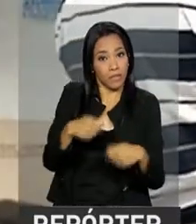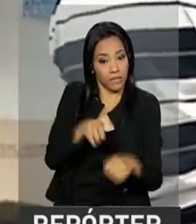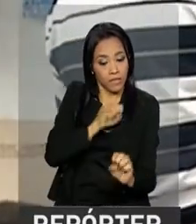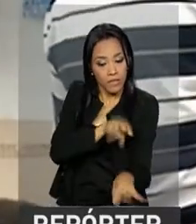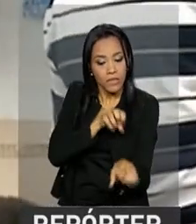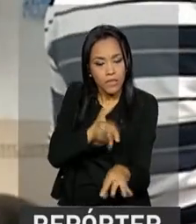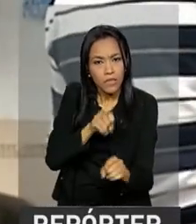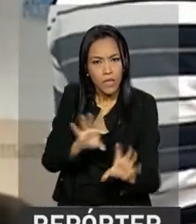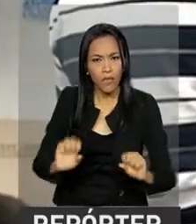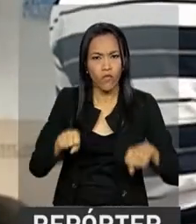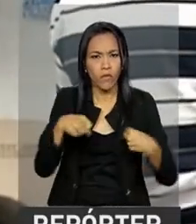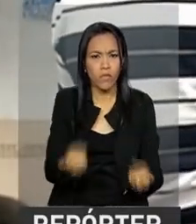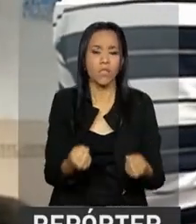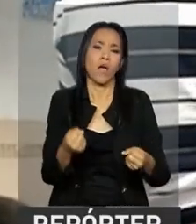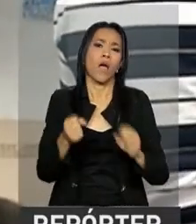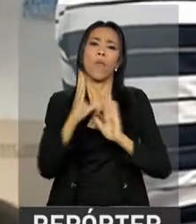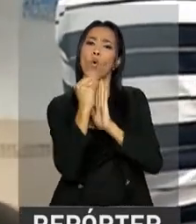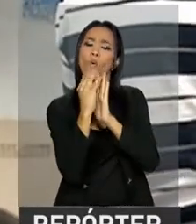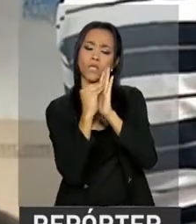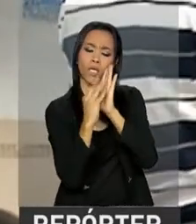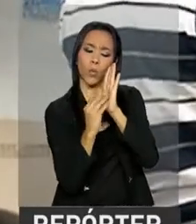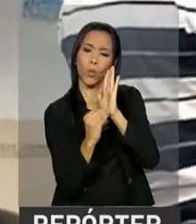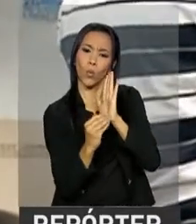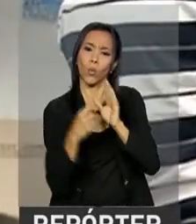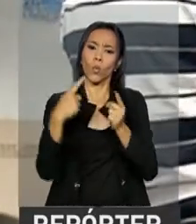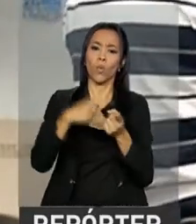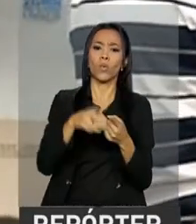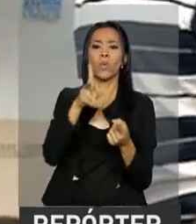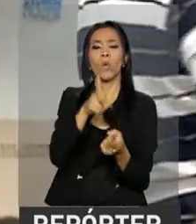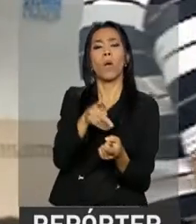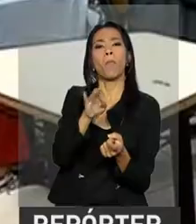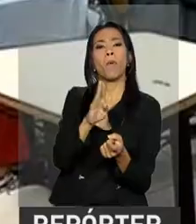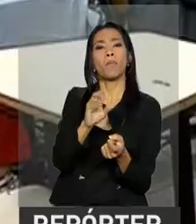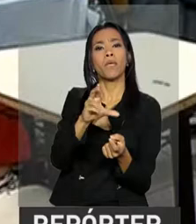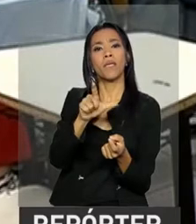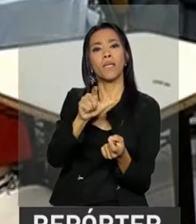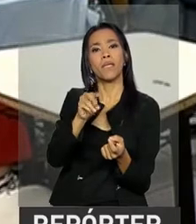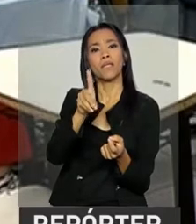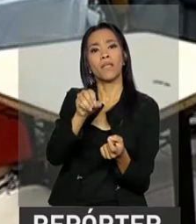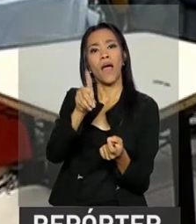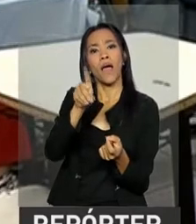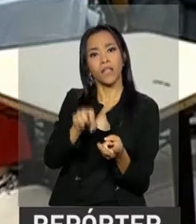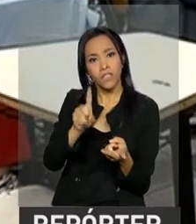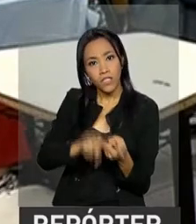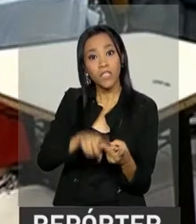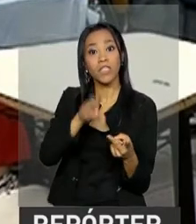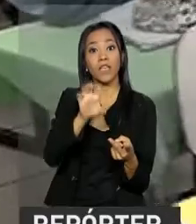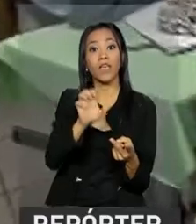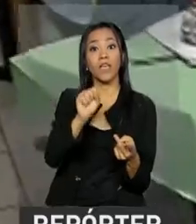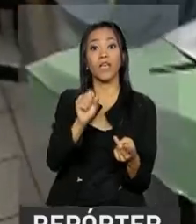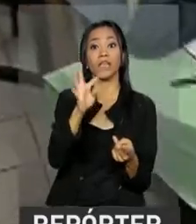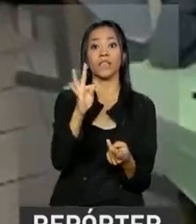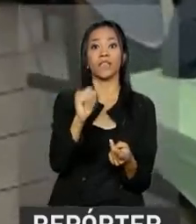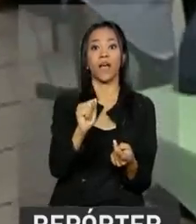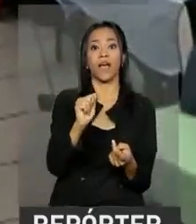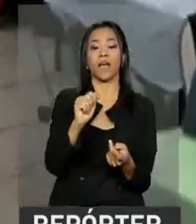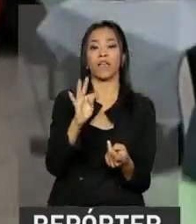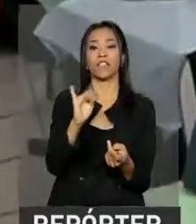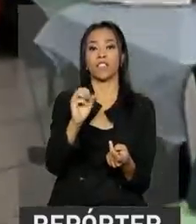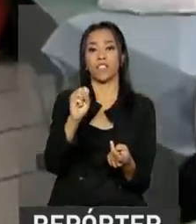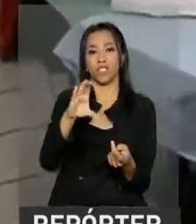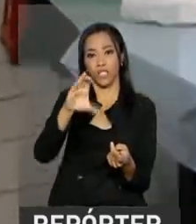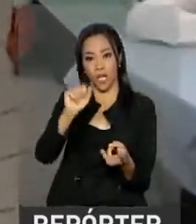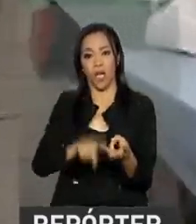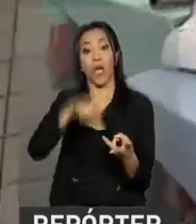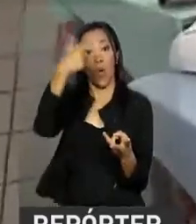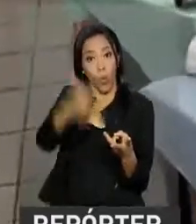deve reforçar conteúdos de probabilidade e estatística já nas séries iniciais. O inglês também passa